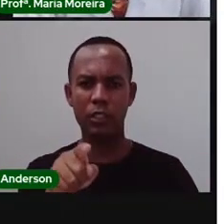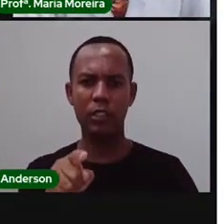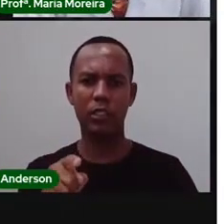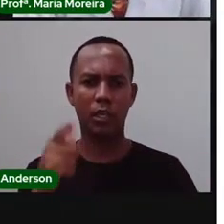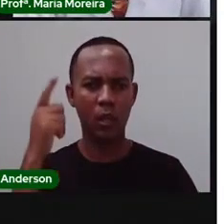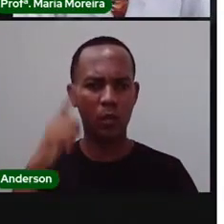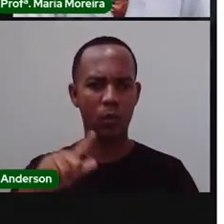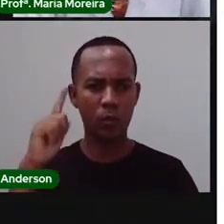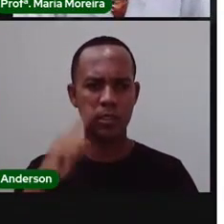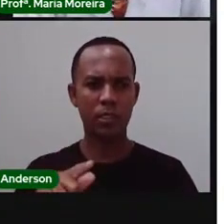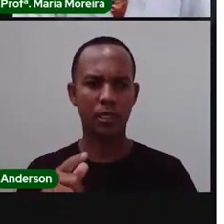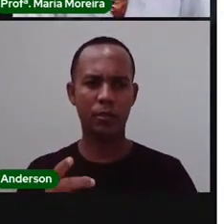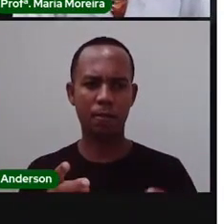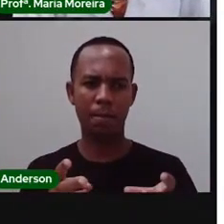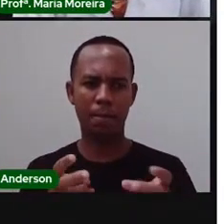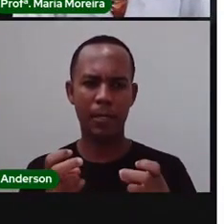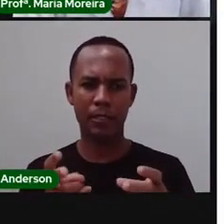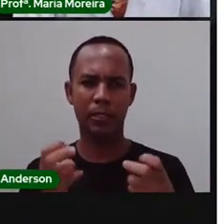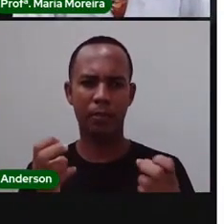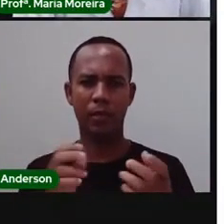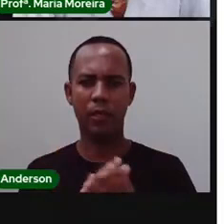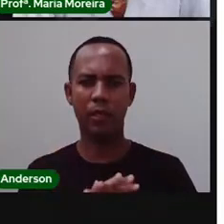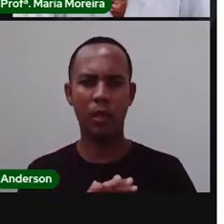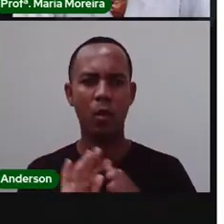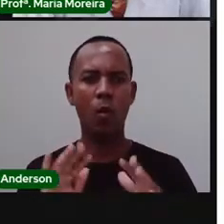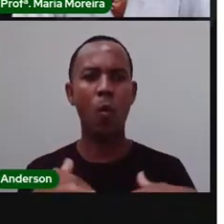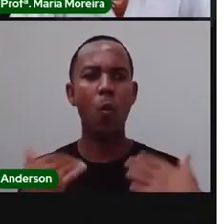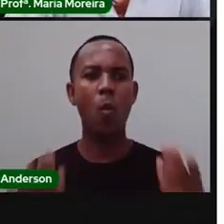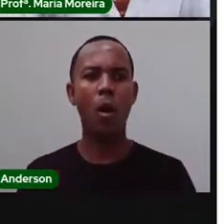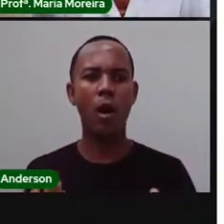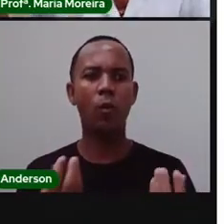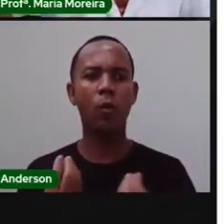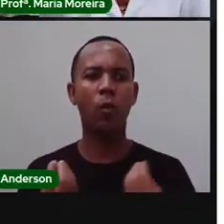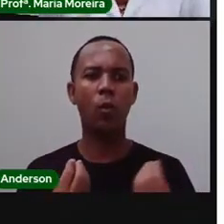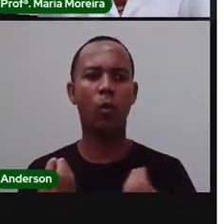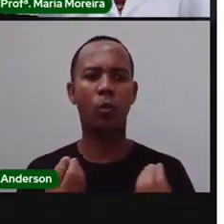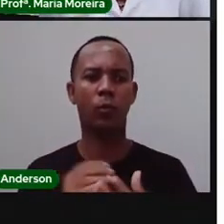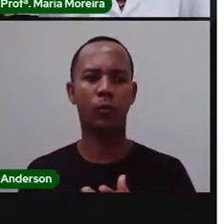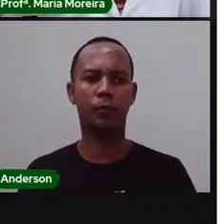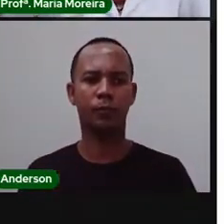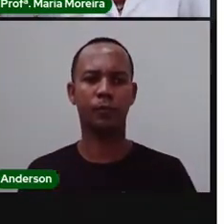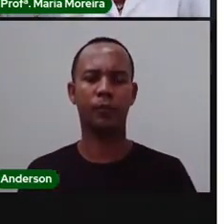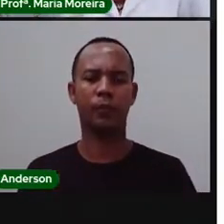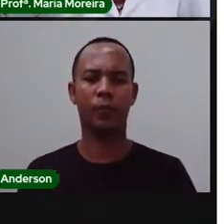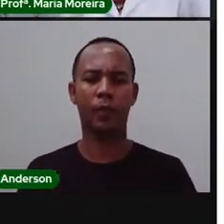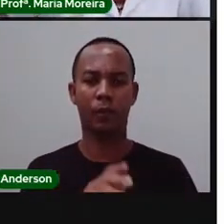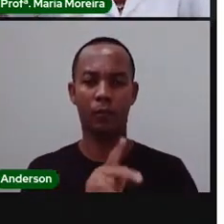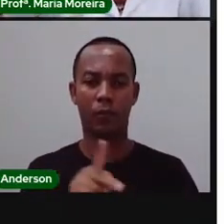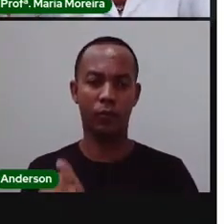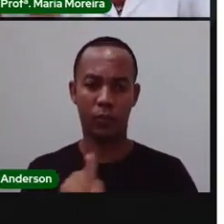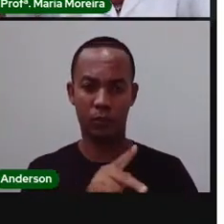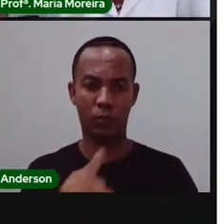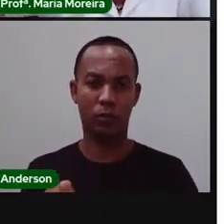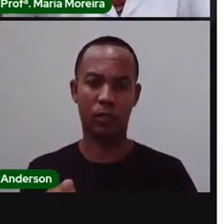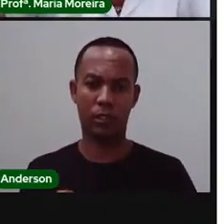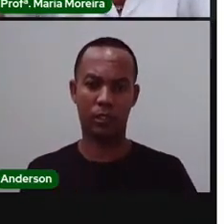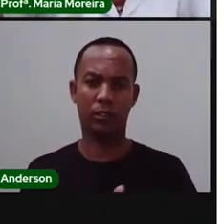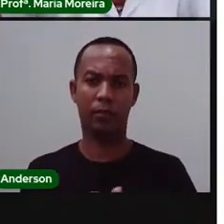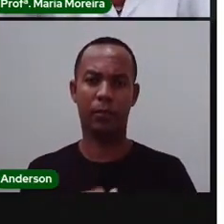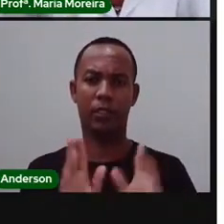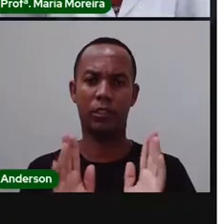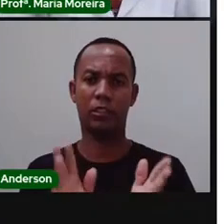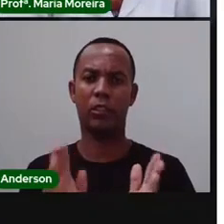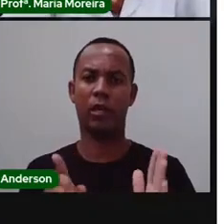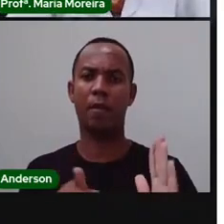Na paisagem Desse lugar Com o passar do tempo A Pro já até Inclusive Sinalizou isso Para vocês Perguntou